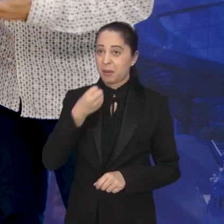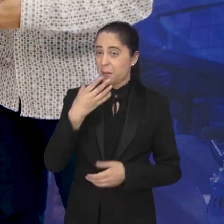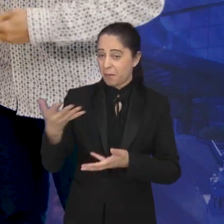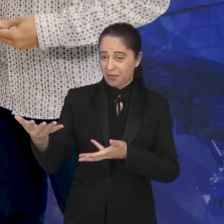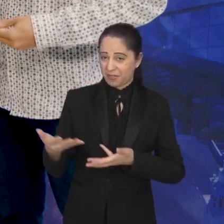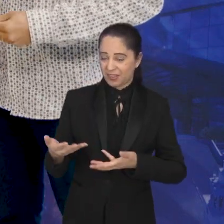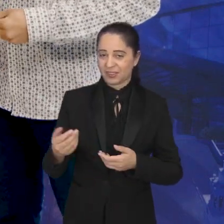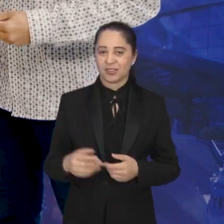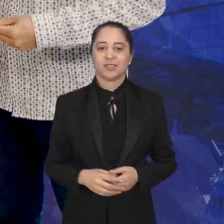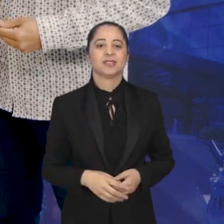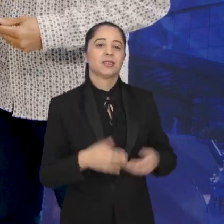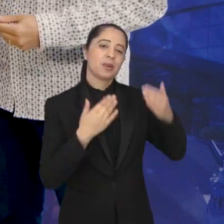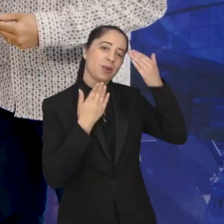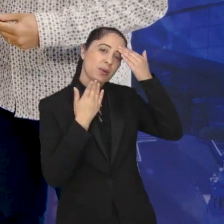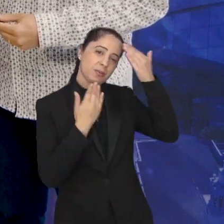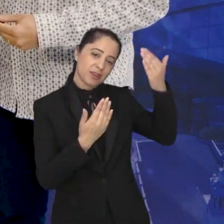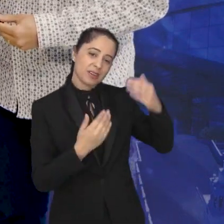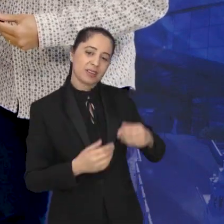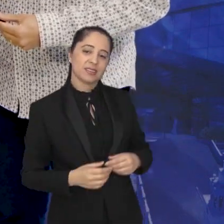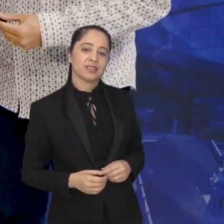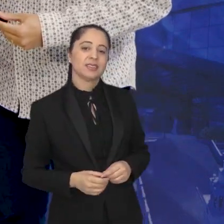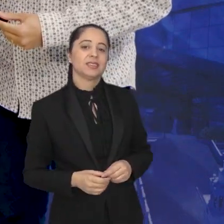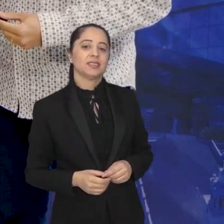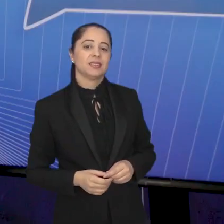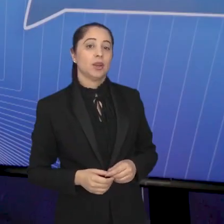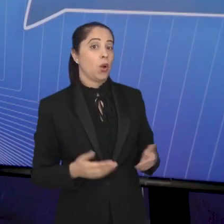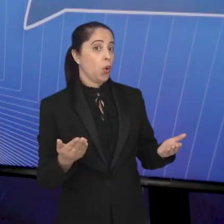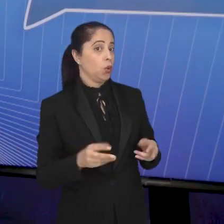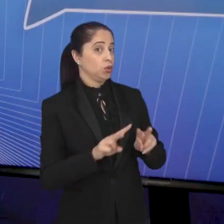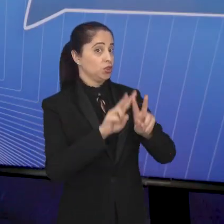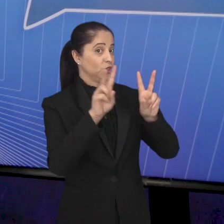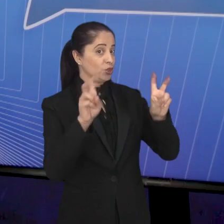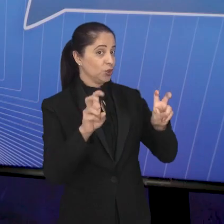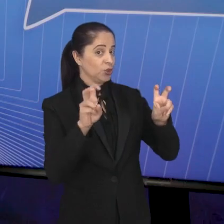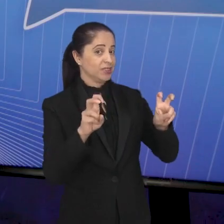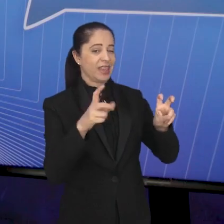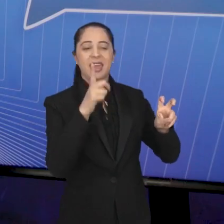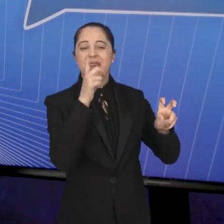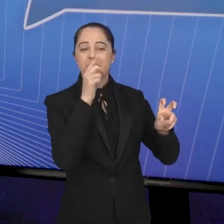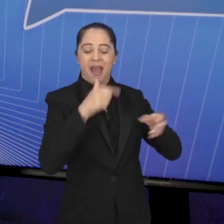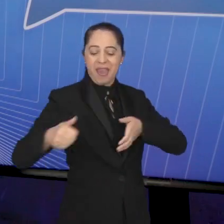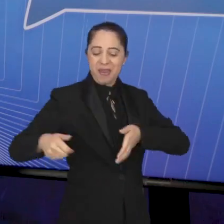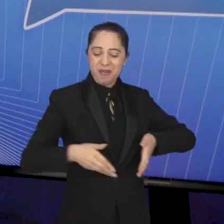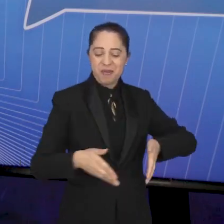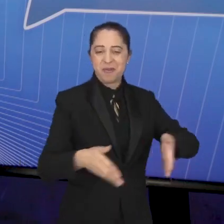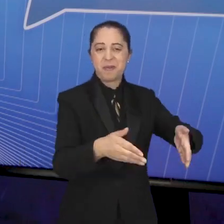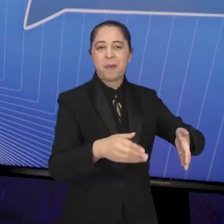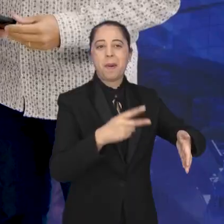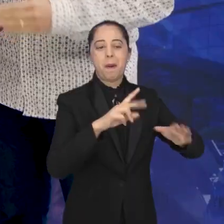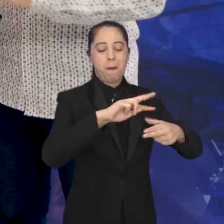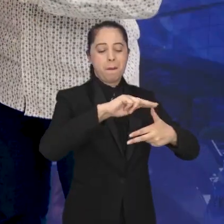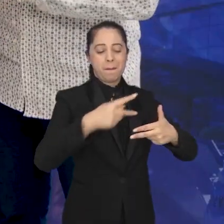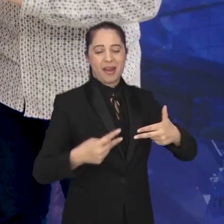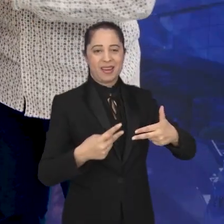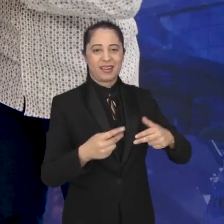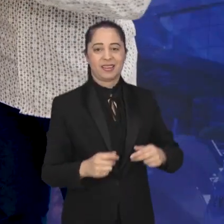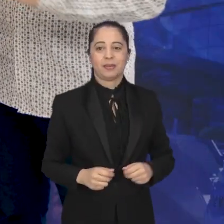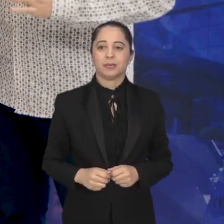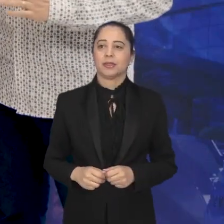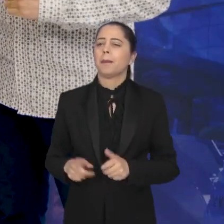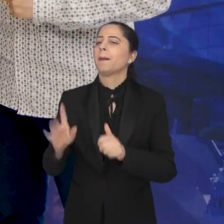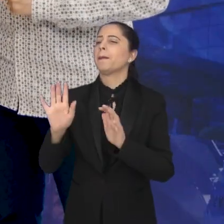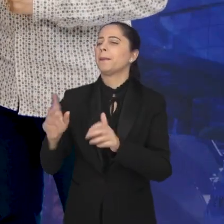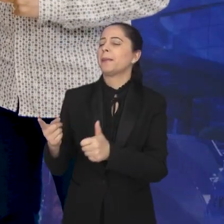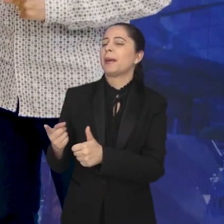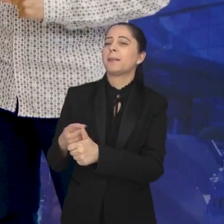Seja muito bem-vindo. Muito obrigado. Vamos tratar do nosso velho e bom Rio Paraíba. É isso aí. E primeiro, a gente